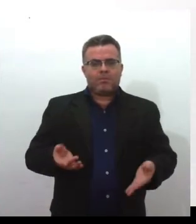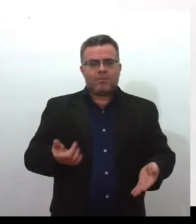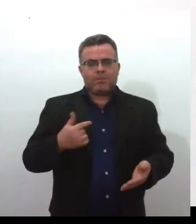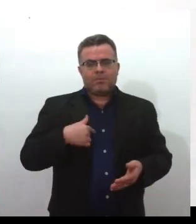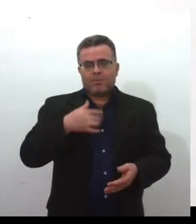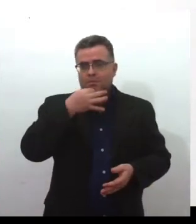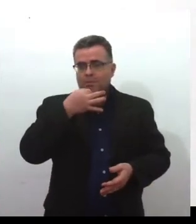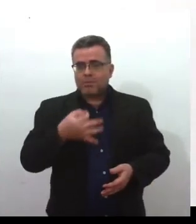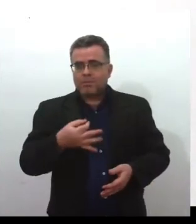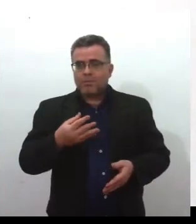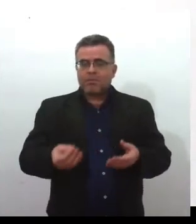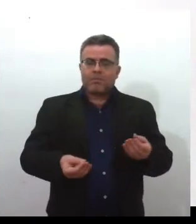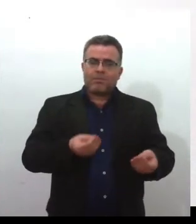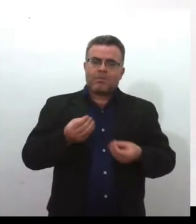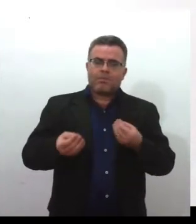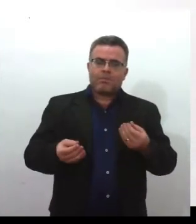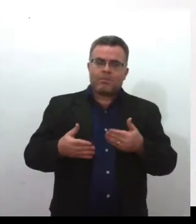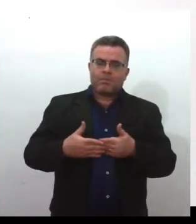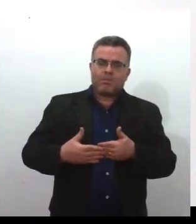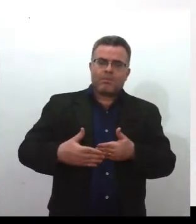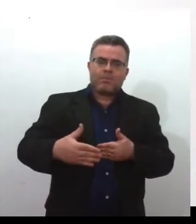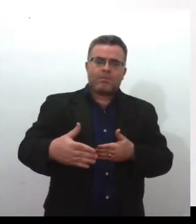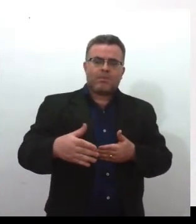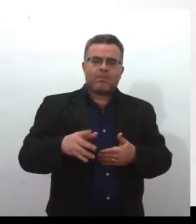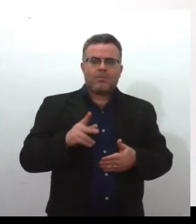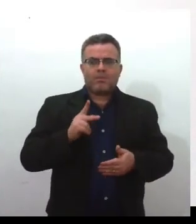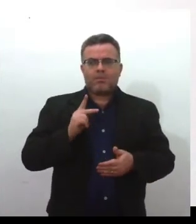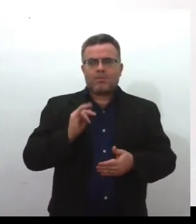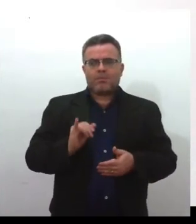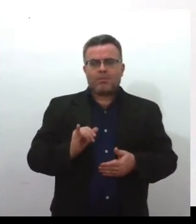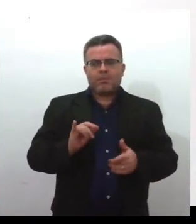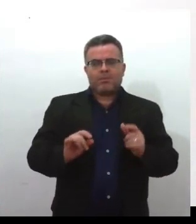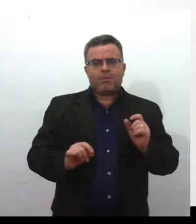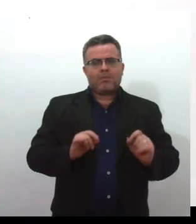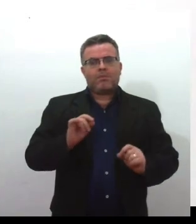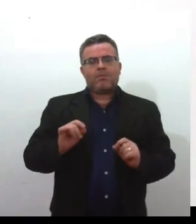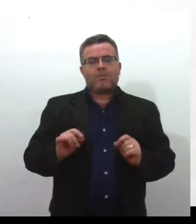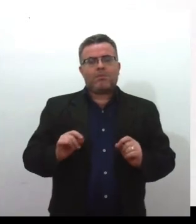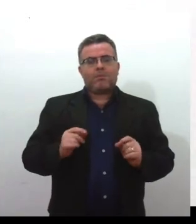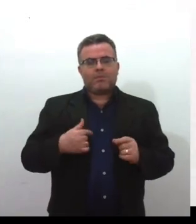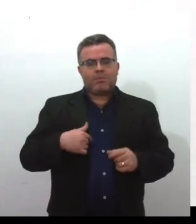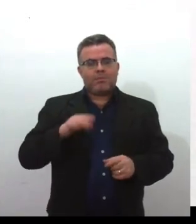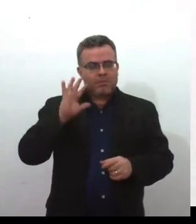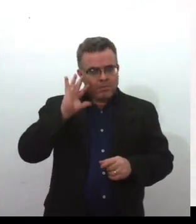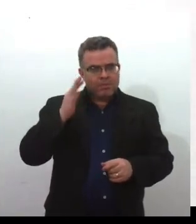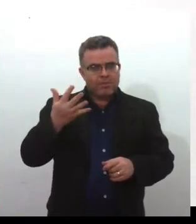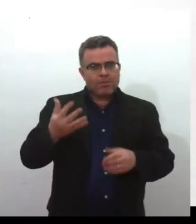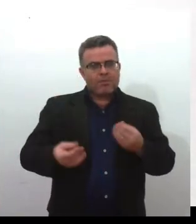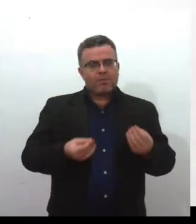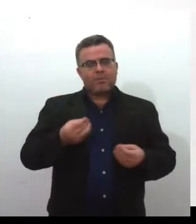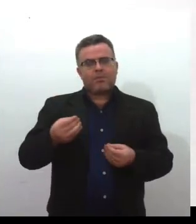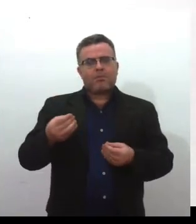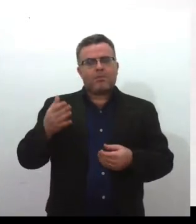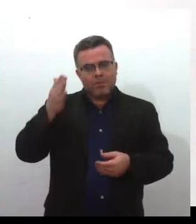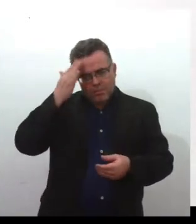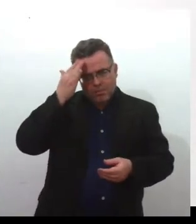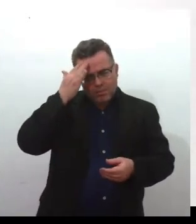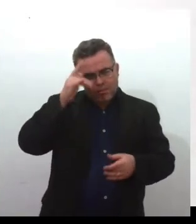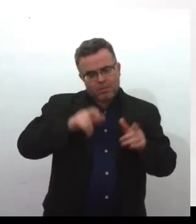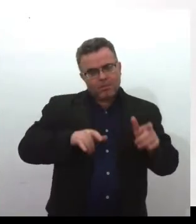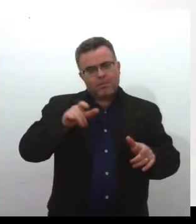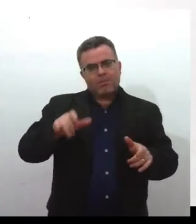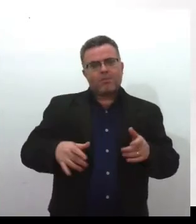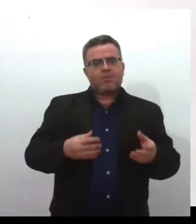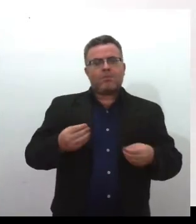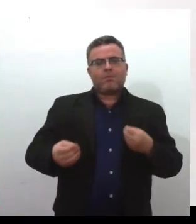Antonieta de Barros, e a partir do momento que eu acho o pai da Antonieta de Barros, eu decido, então, entender a genealogia da Antonieta de Barros. E